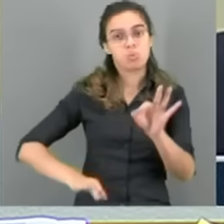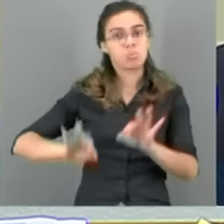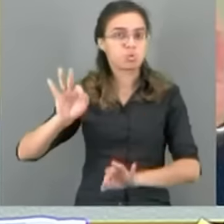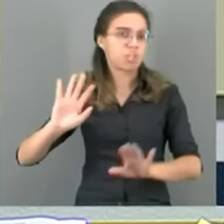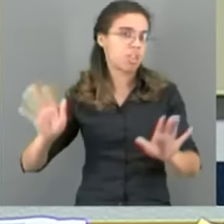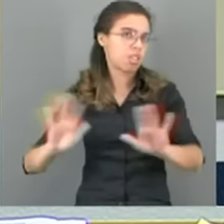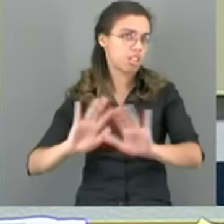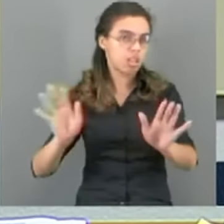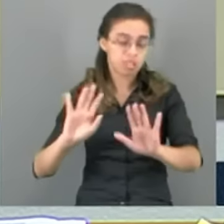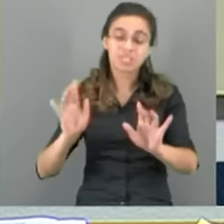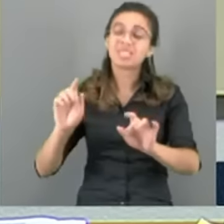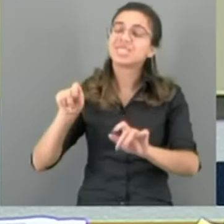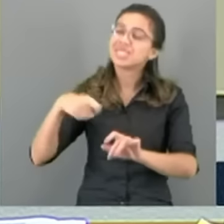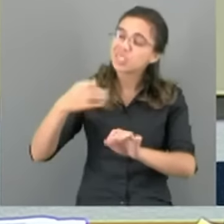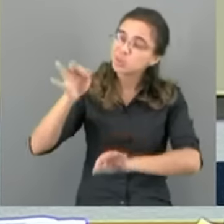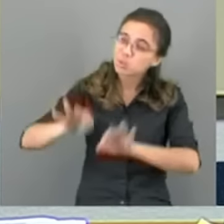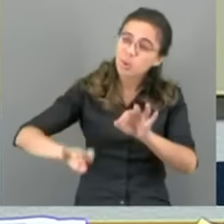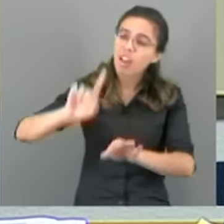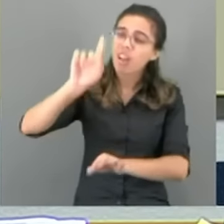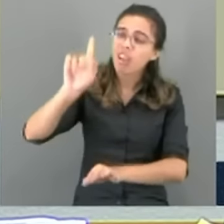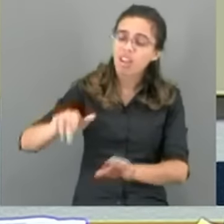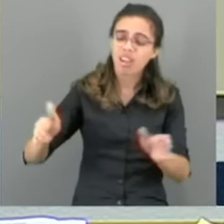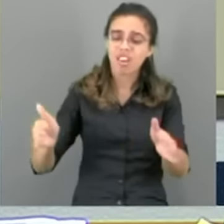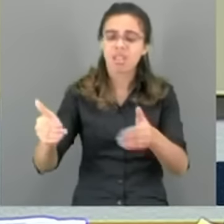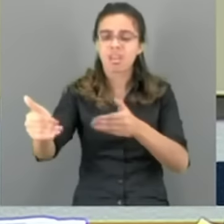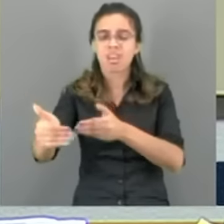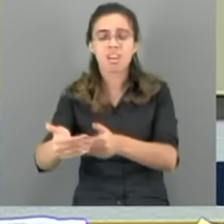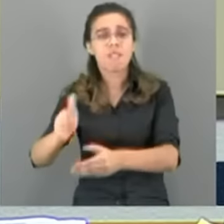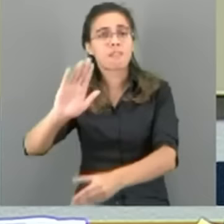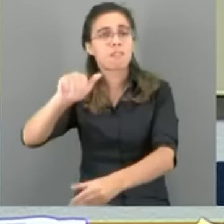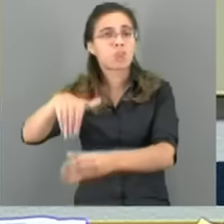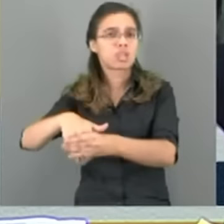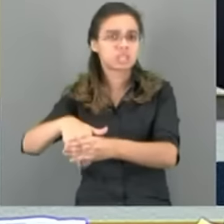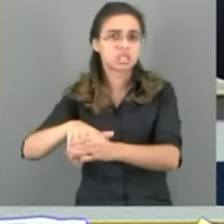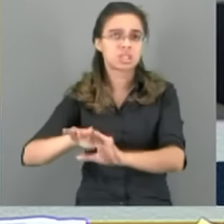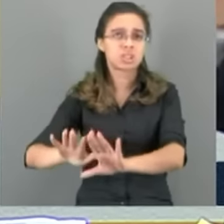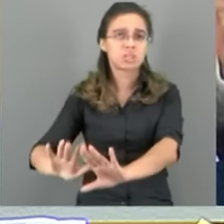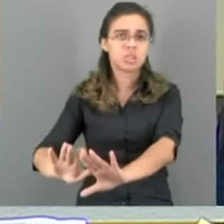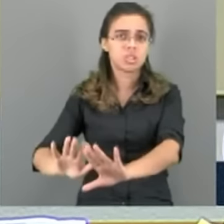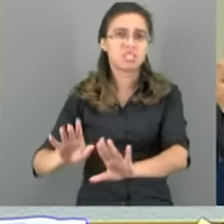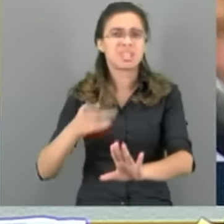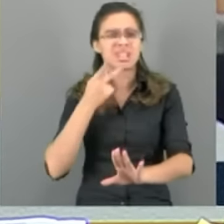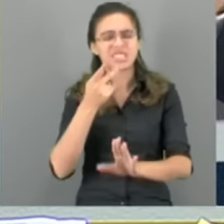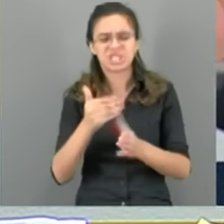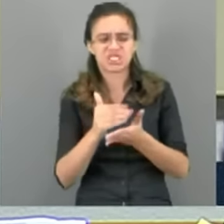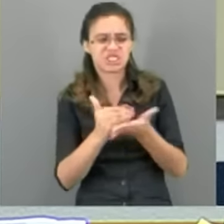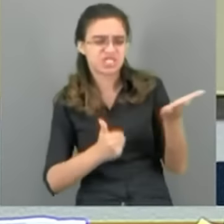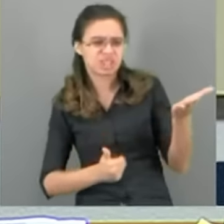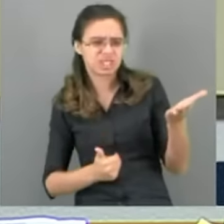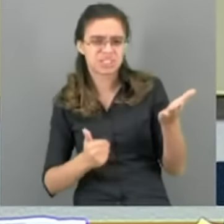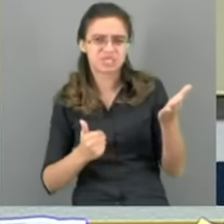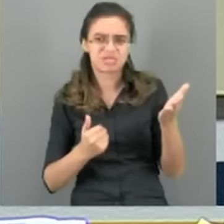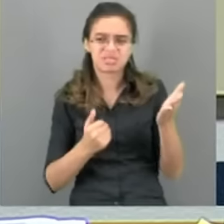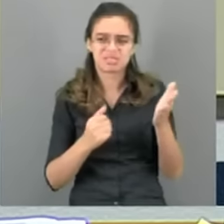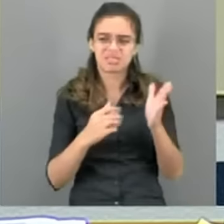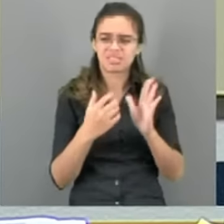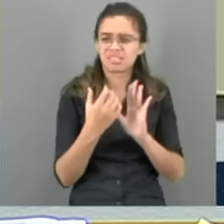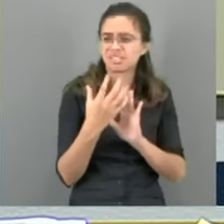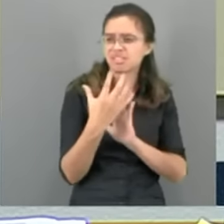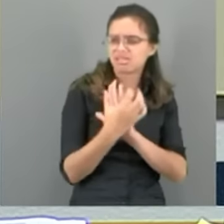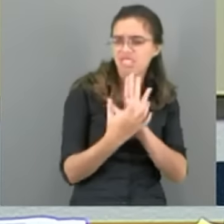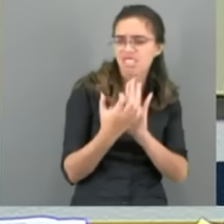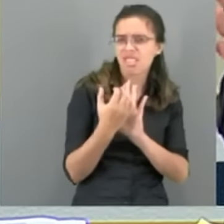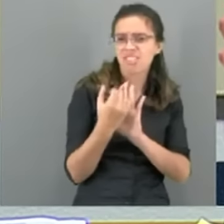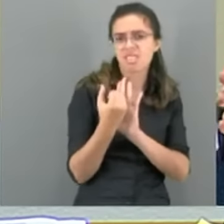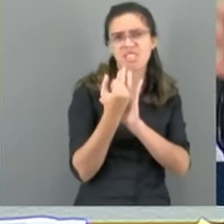urnas que julgam. Mas, esse é tão mesquinho você tirar a logomarca, coisa parecida. Então, o regramento é esse.